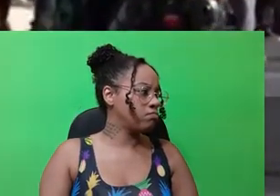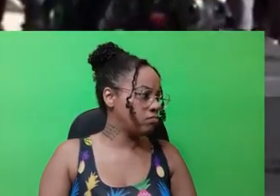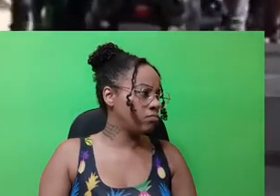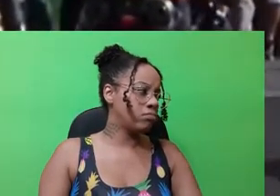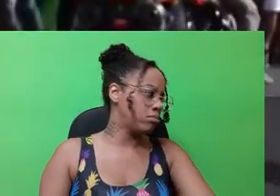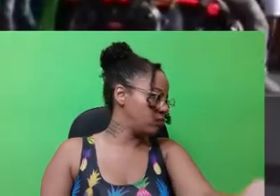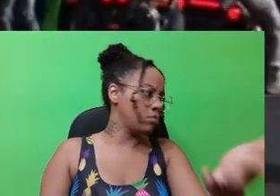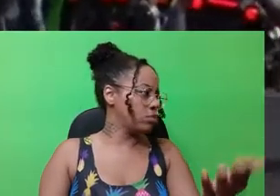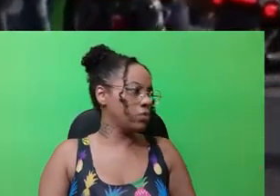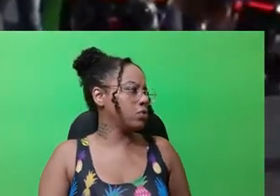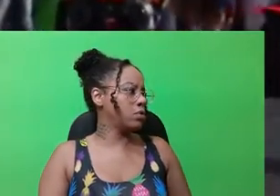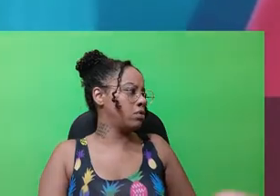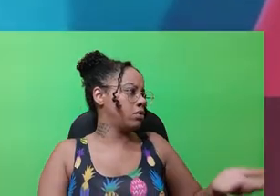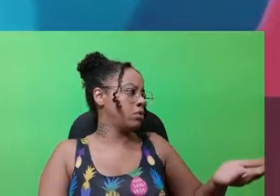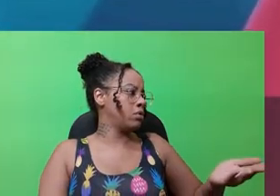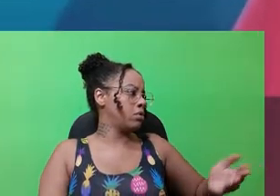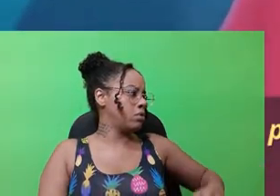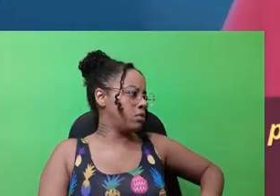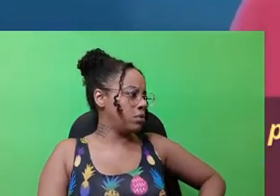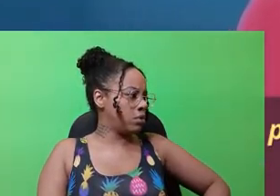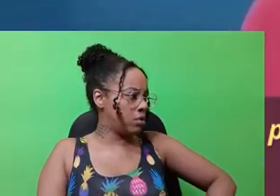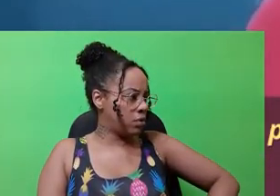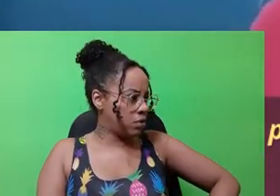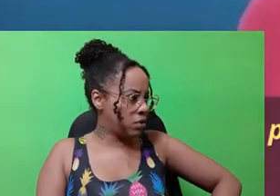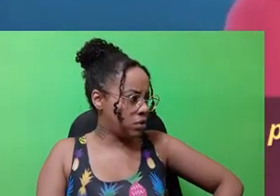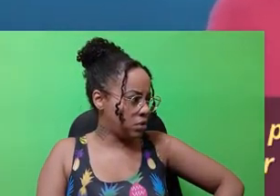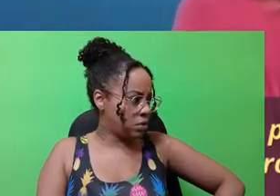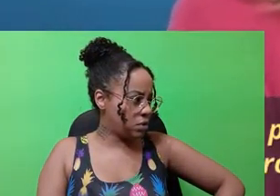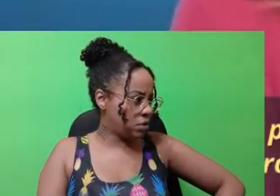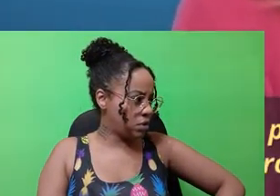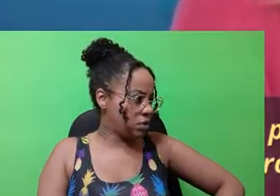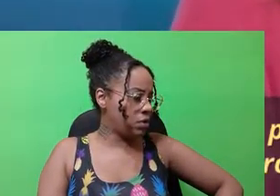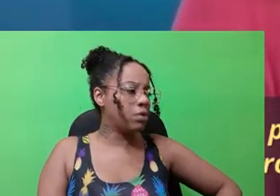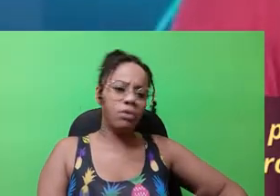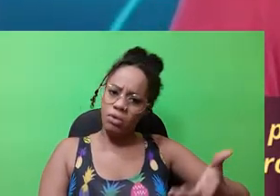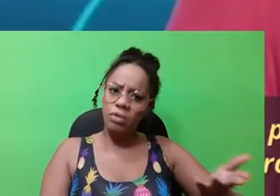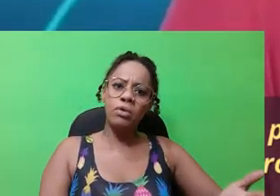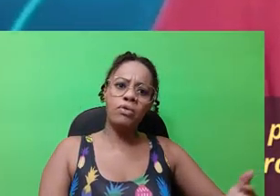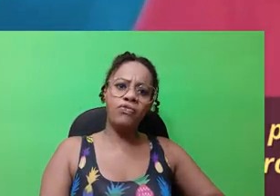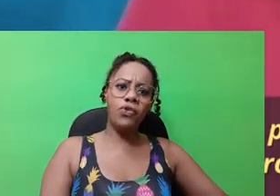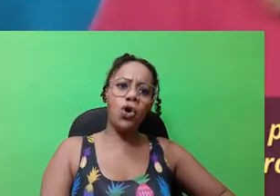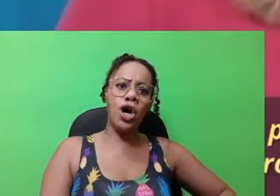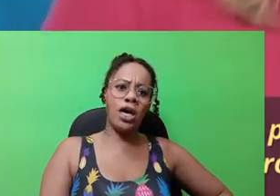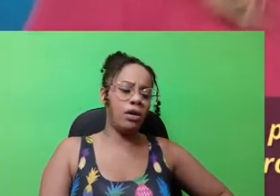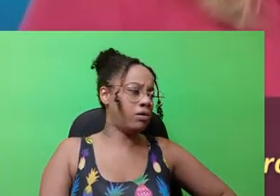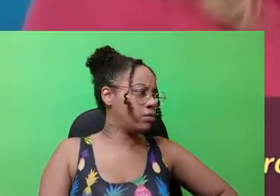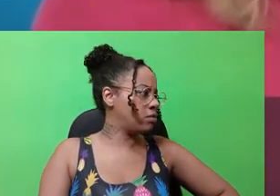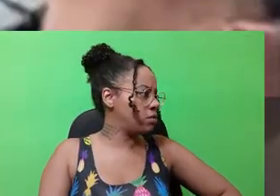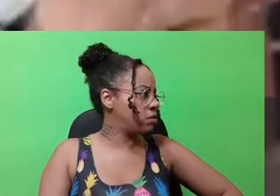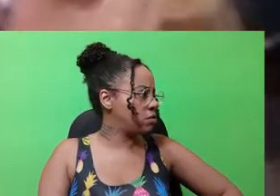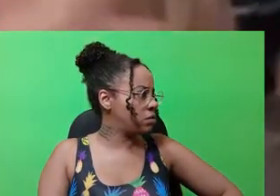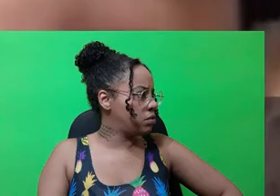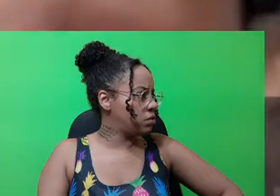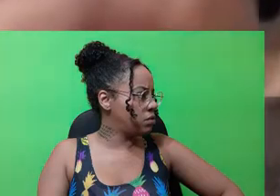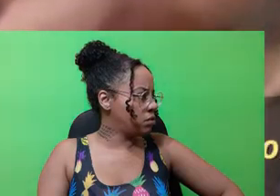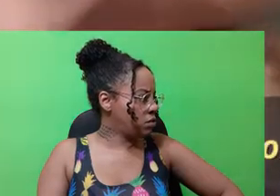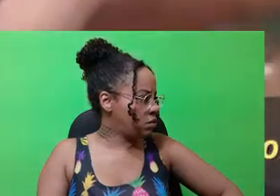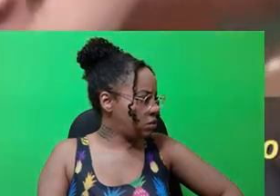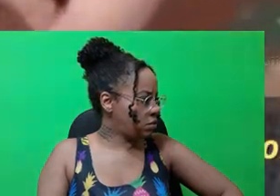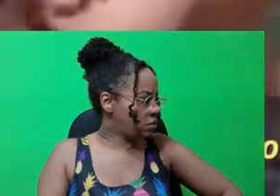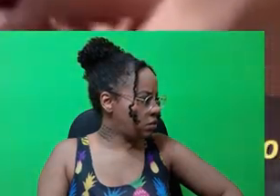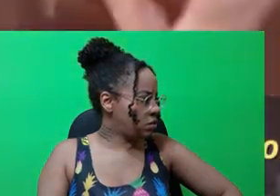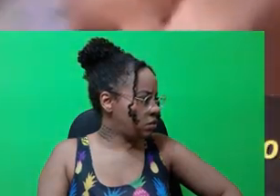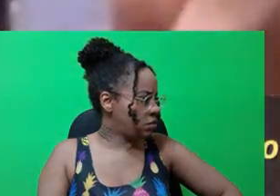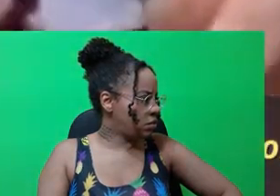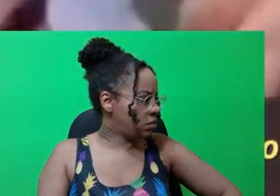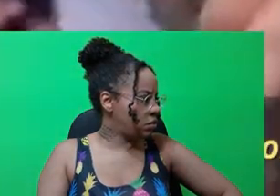carros e motos pelas ruas da cidade. O presidente Jair Bolsonaro foi passar o feriado prolongado no litoral de São Paulo, no Guarujá. Bolsonaro